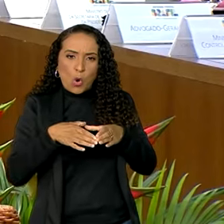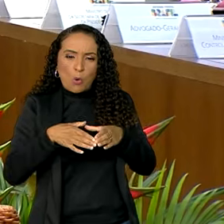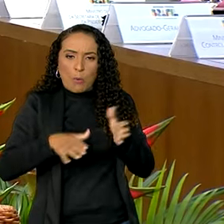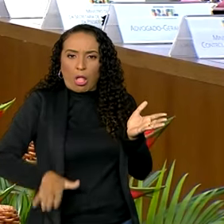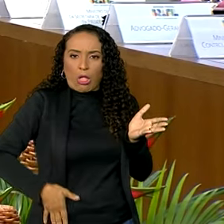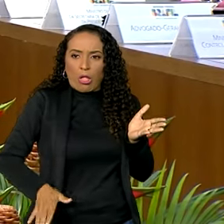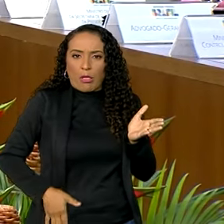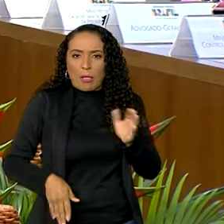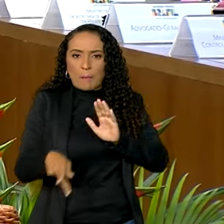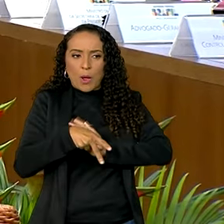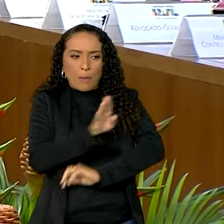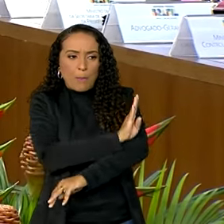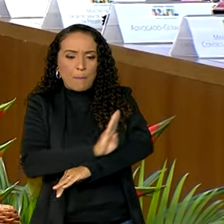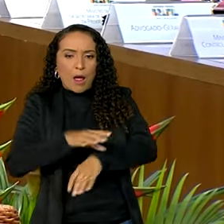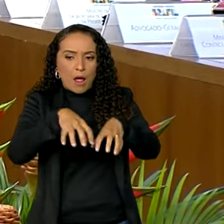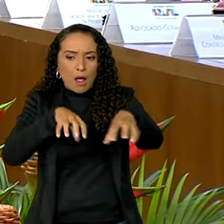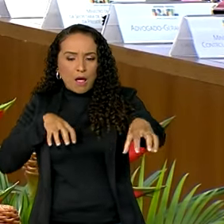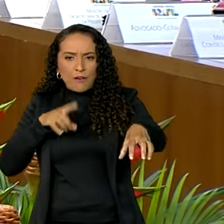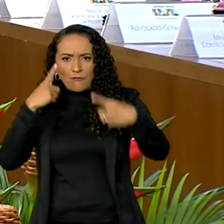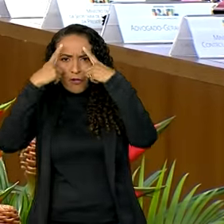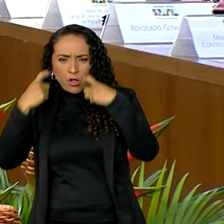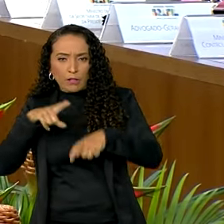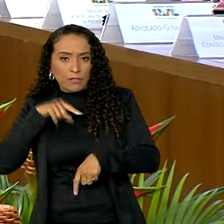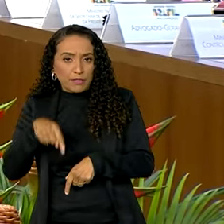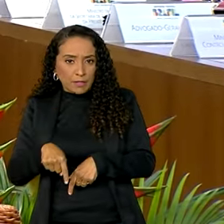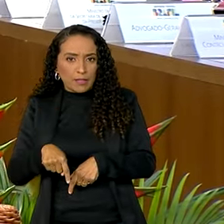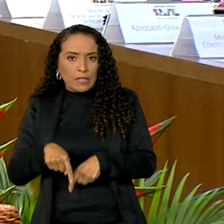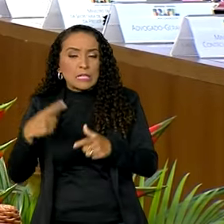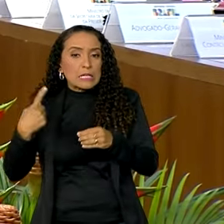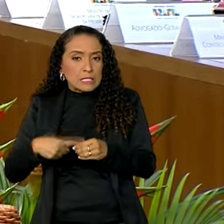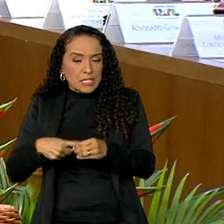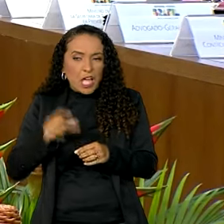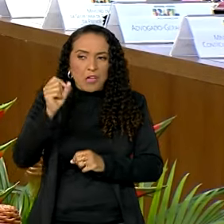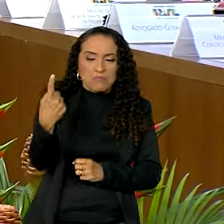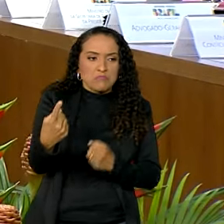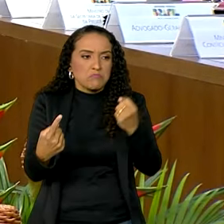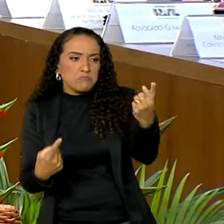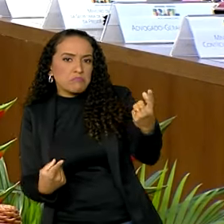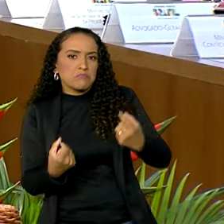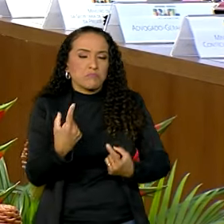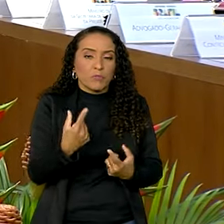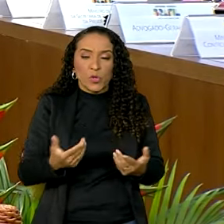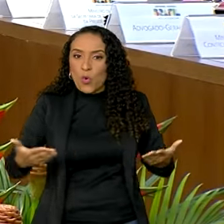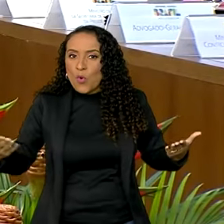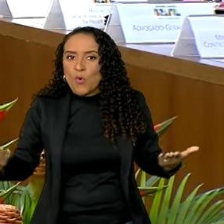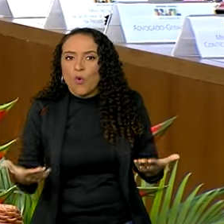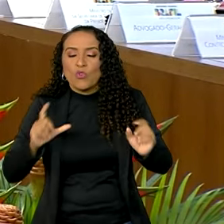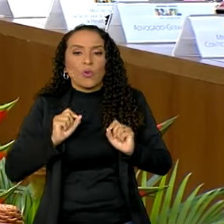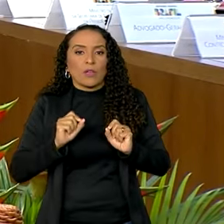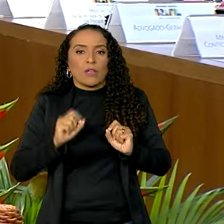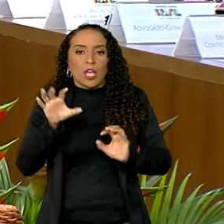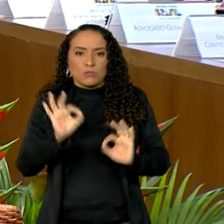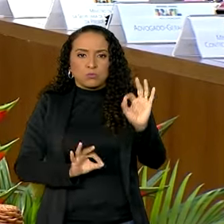o bandido isolado, violento, que existia em uma cidade ou outra, em um estado ou outro, hoje nós estamos falando